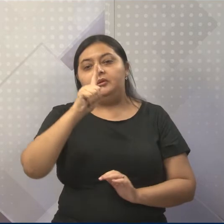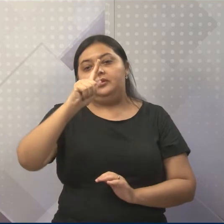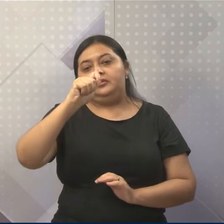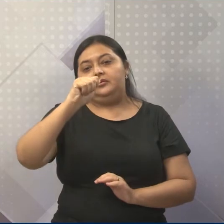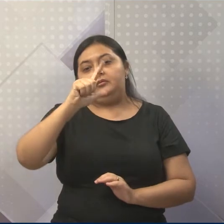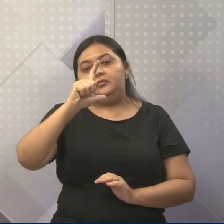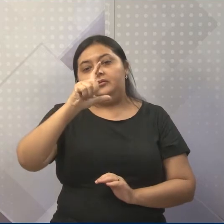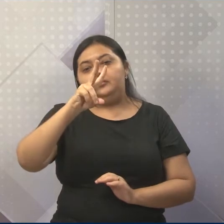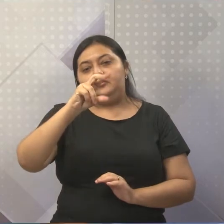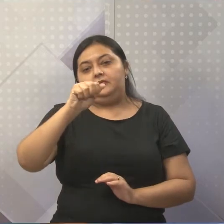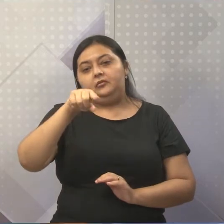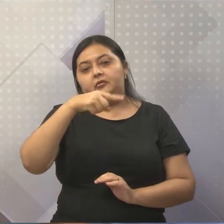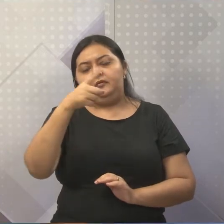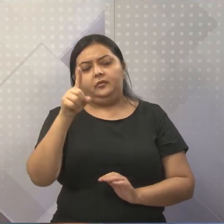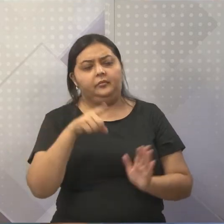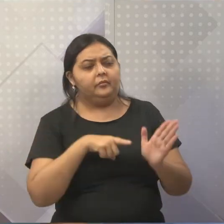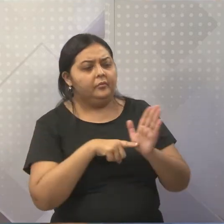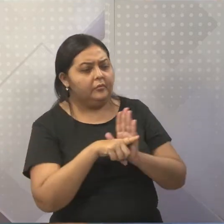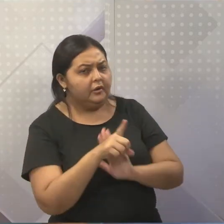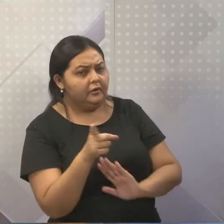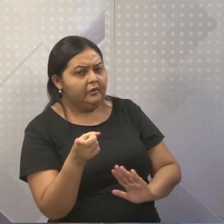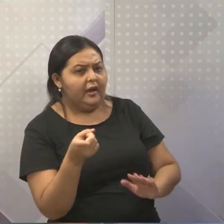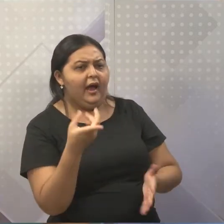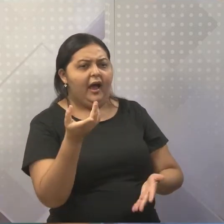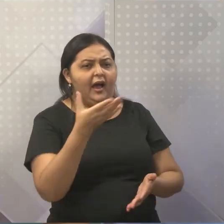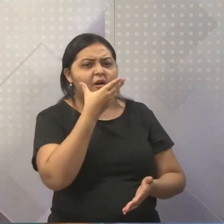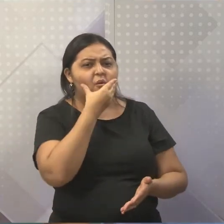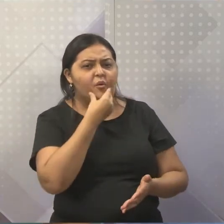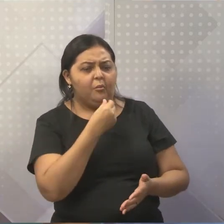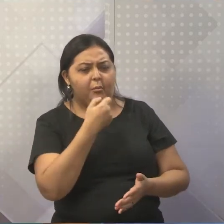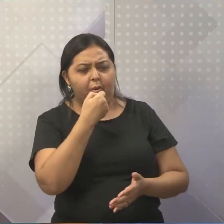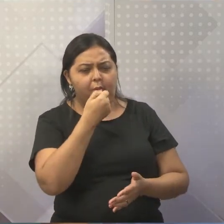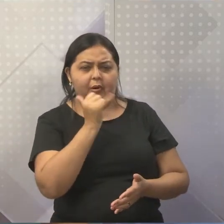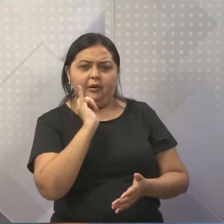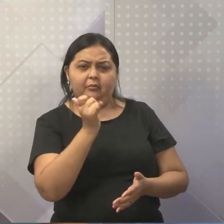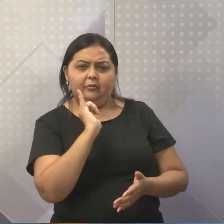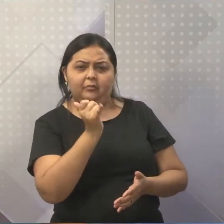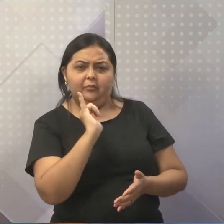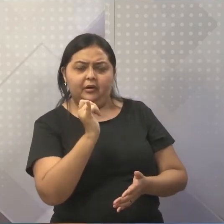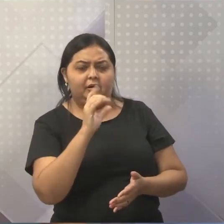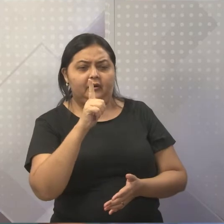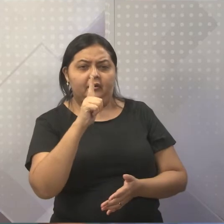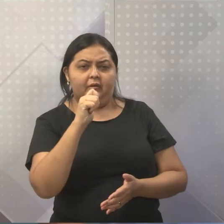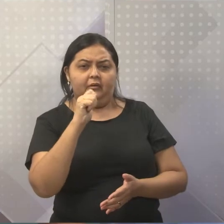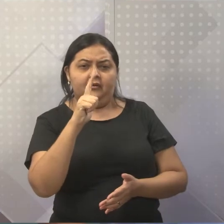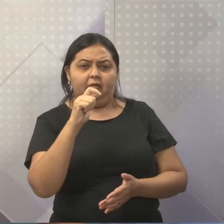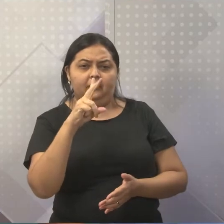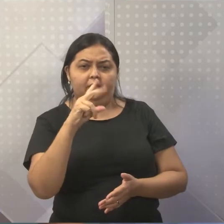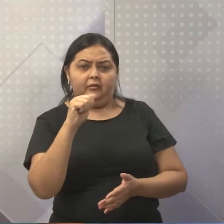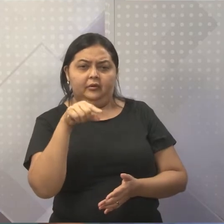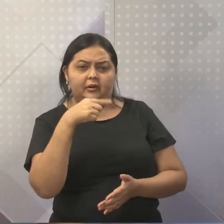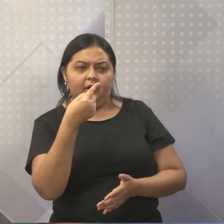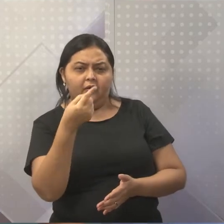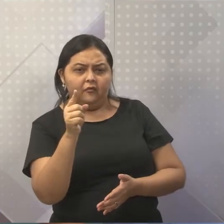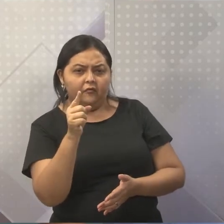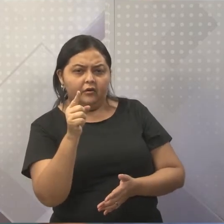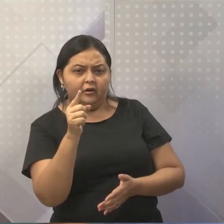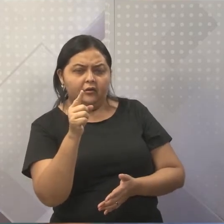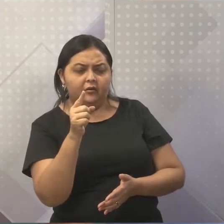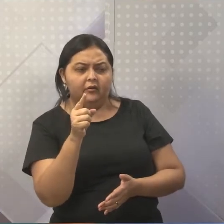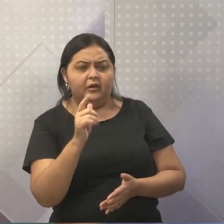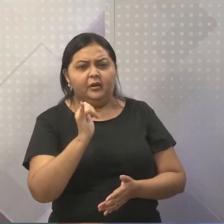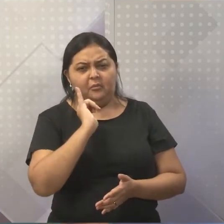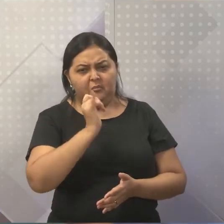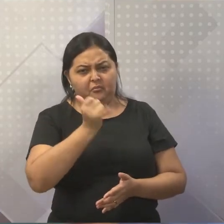Primeira coisa que eu te pergunto, professor, todo mundo fala, ele é o narrador Galvão Bueno, o narrador fulano e tal. Mas é